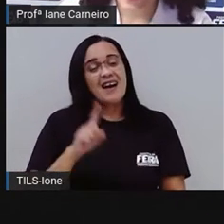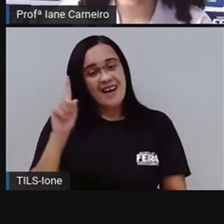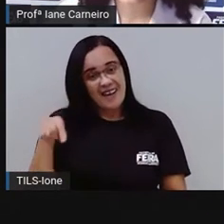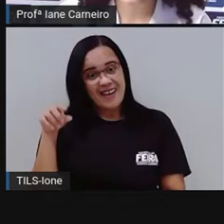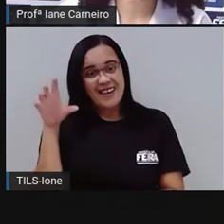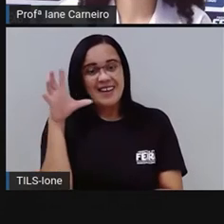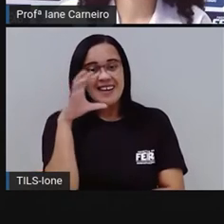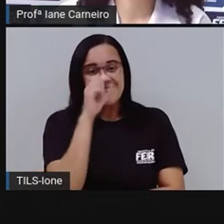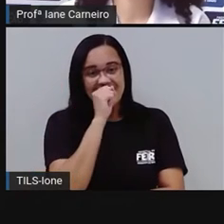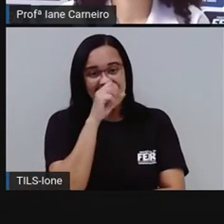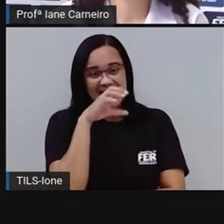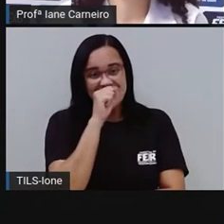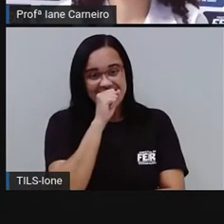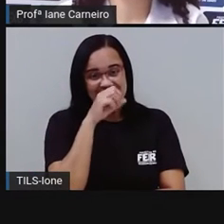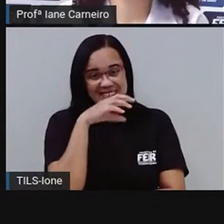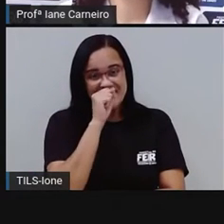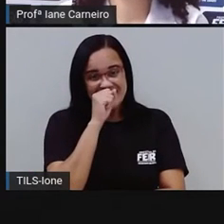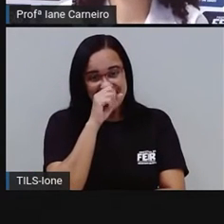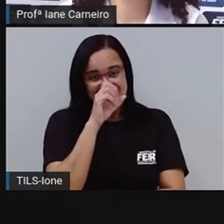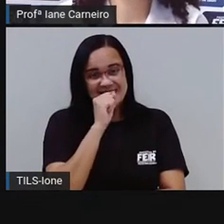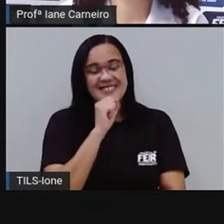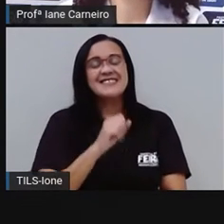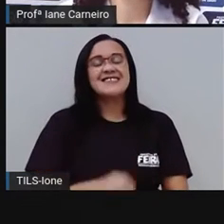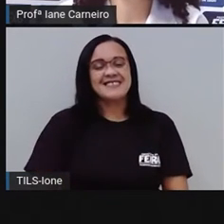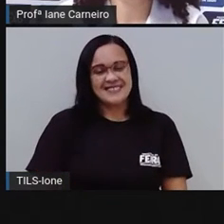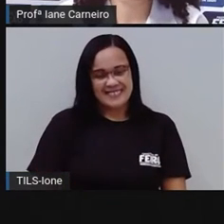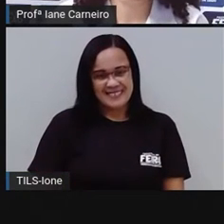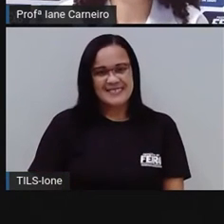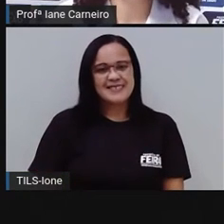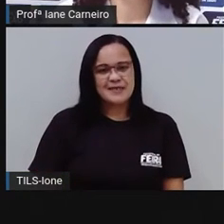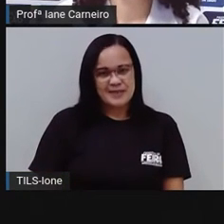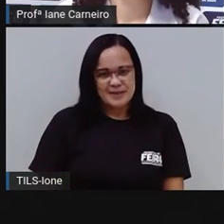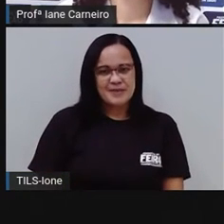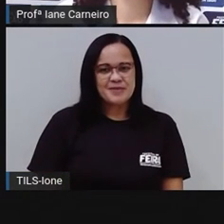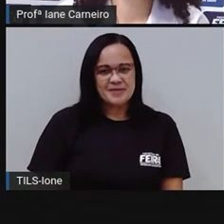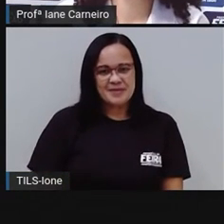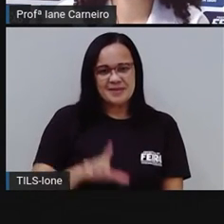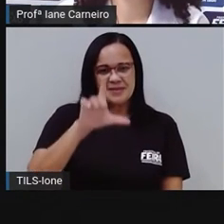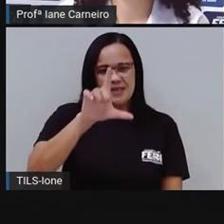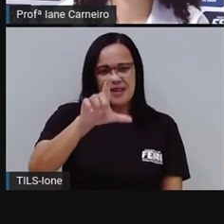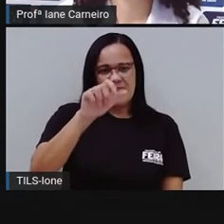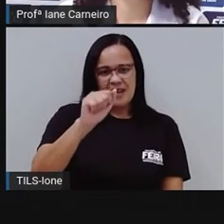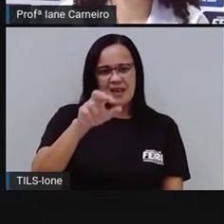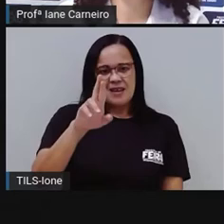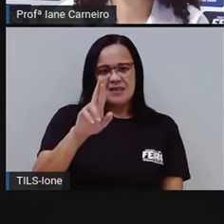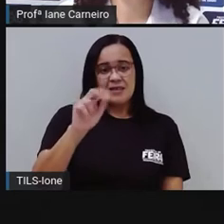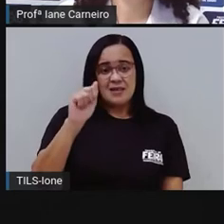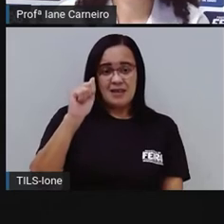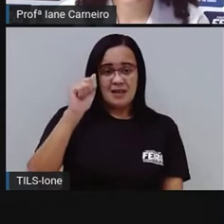Da laranja. Escrevam aí, ó. La... Ranja.